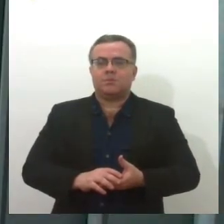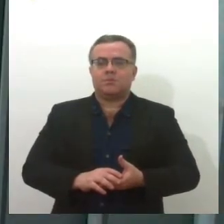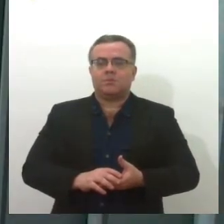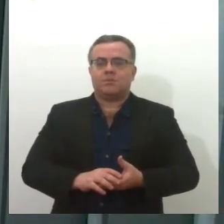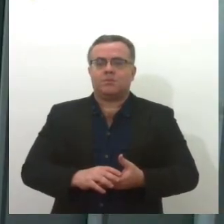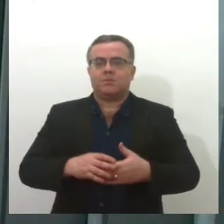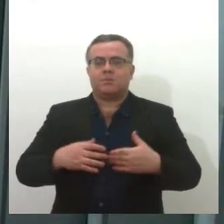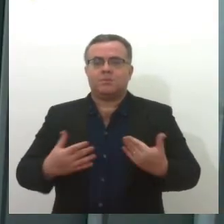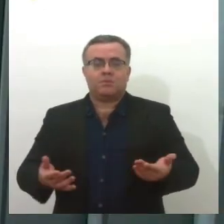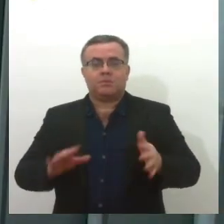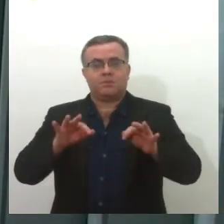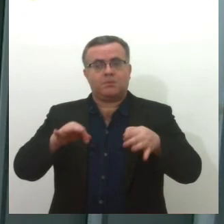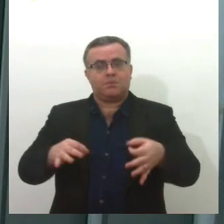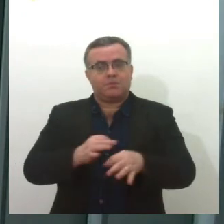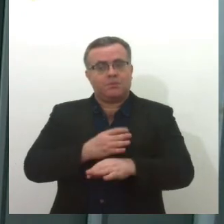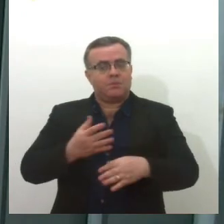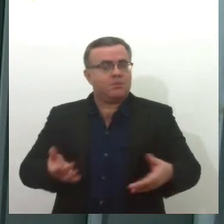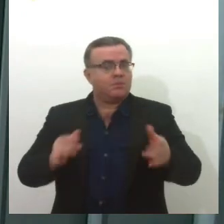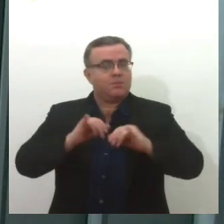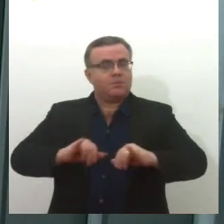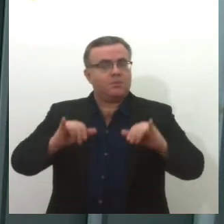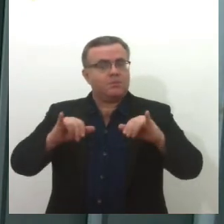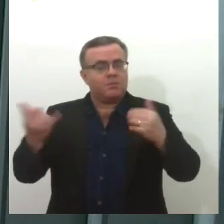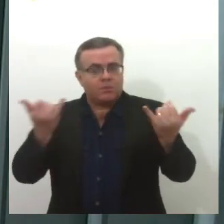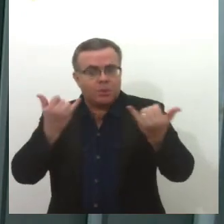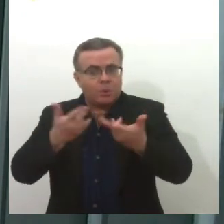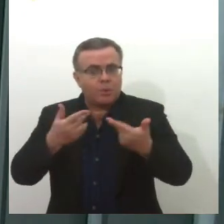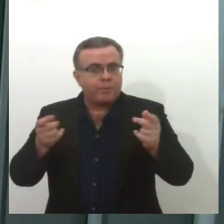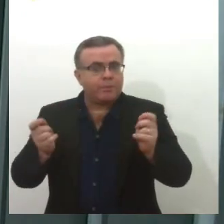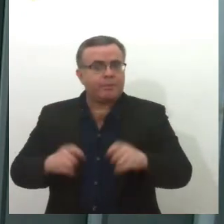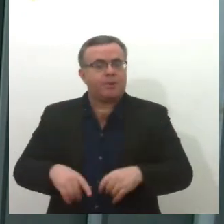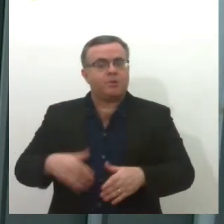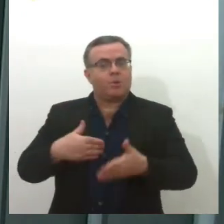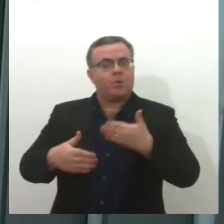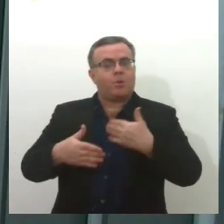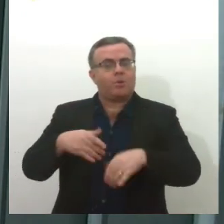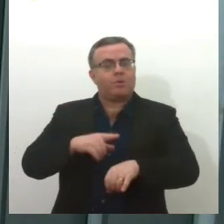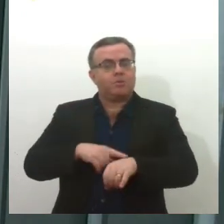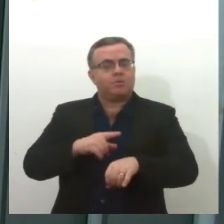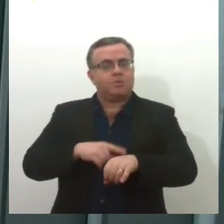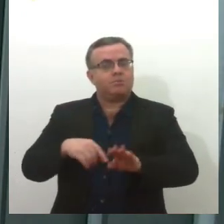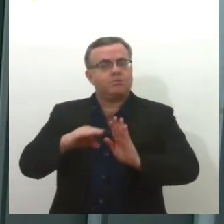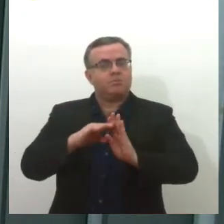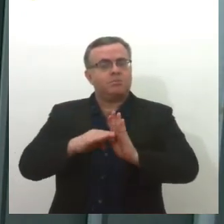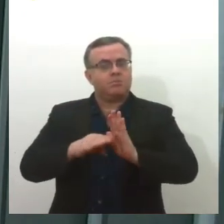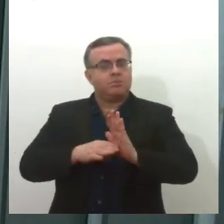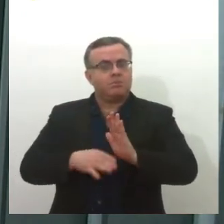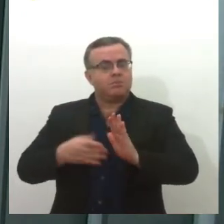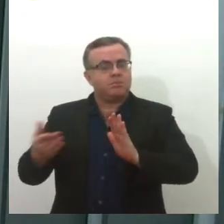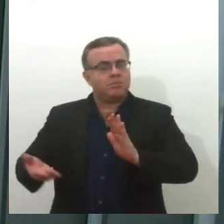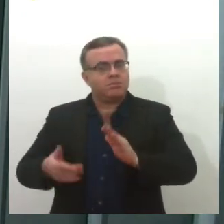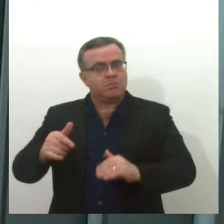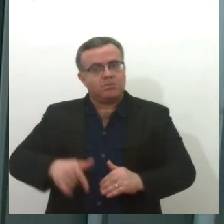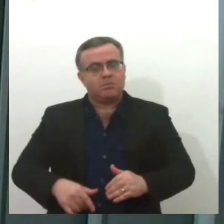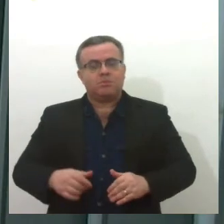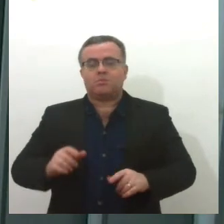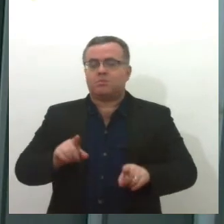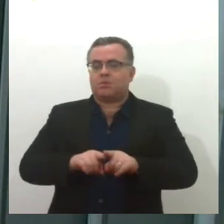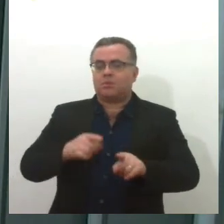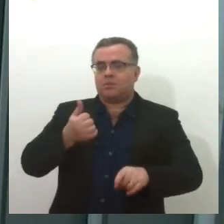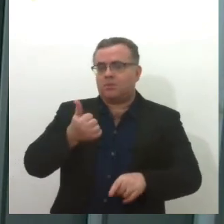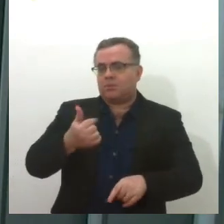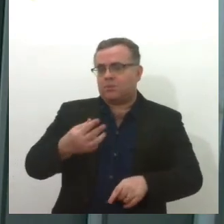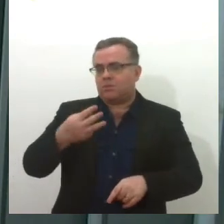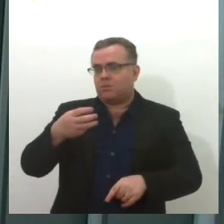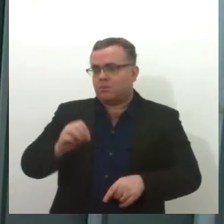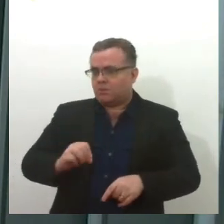A gente fica por aqui. Outras notícias você confere a qualquer momento na nossa programação e ao meio de e-mail no